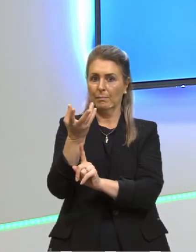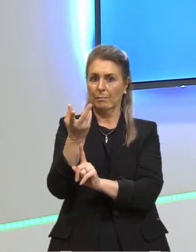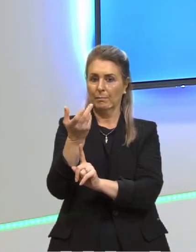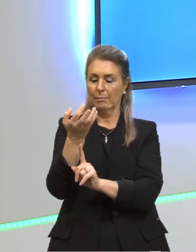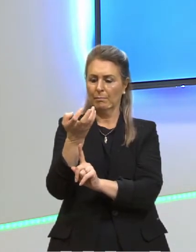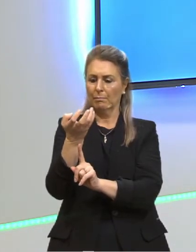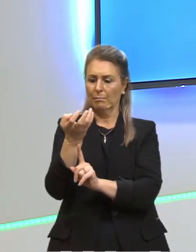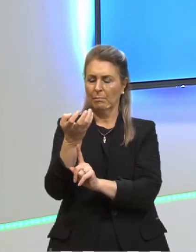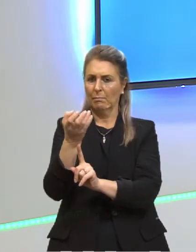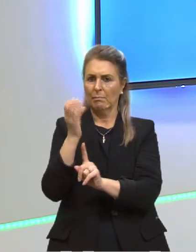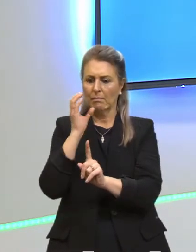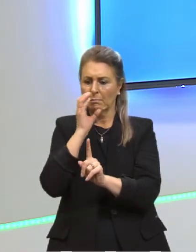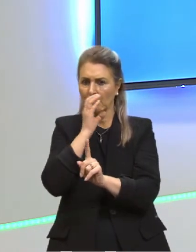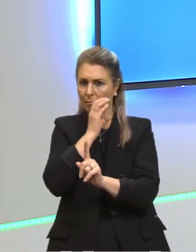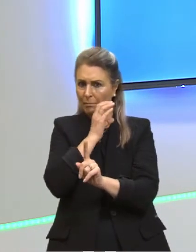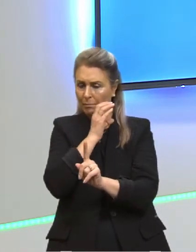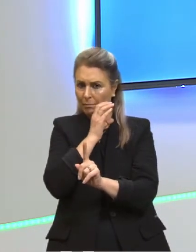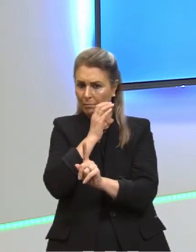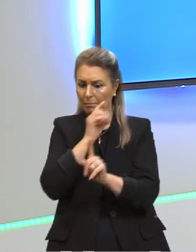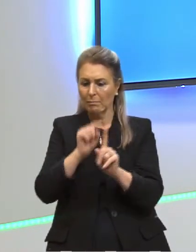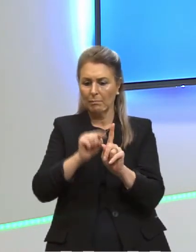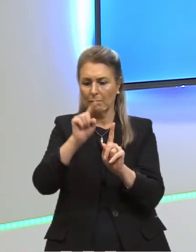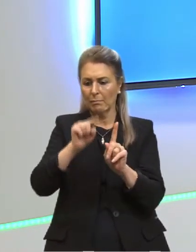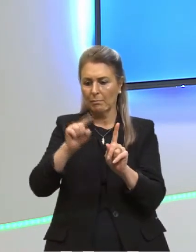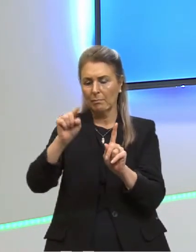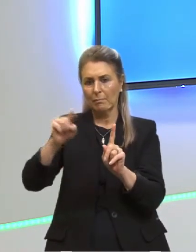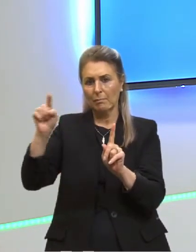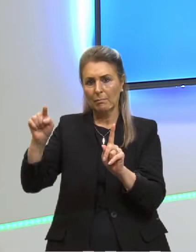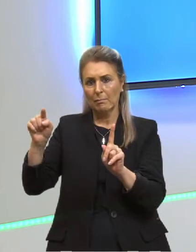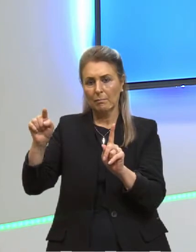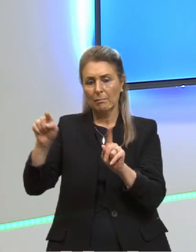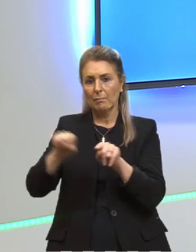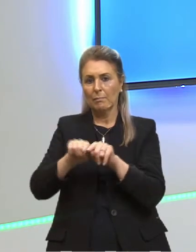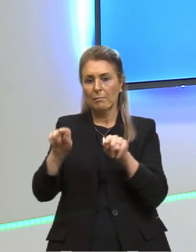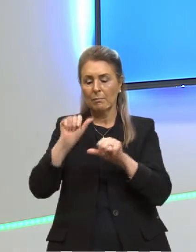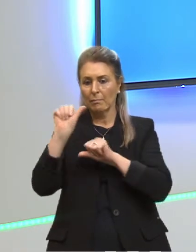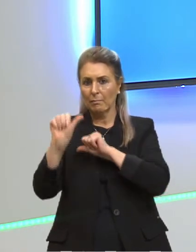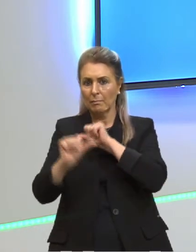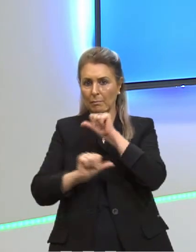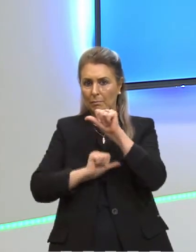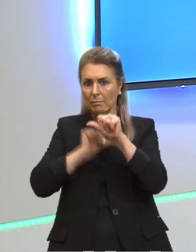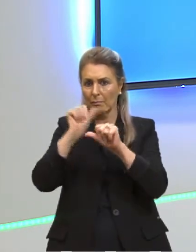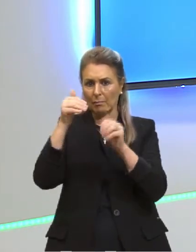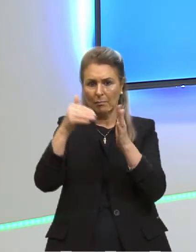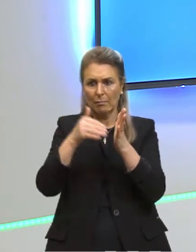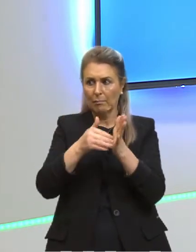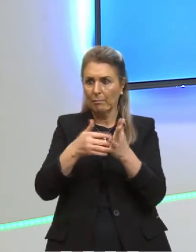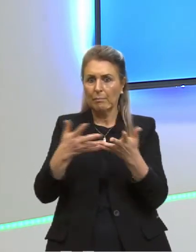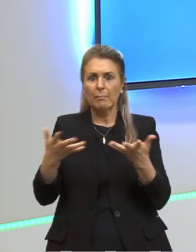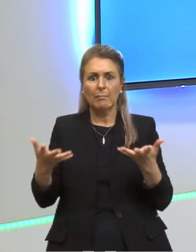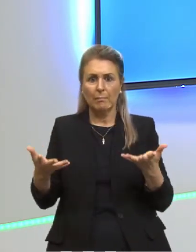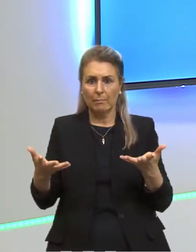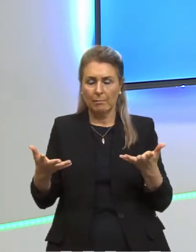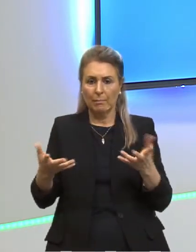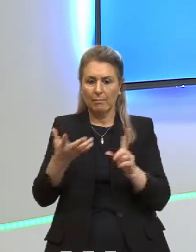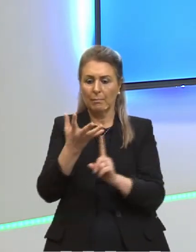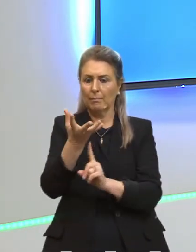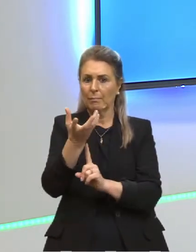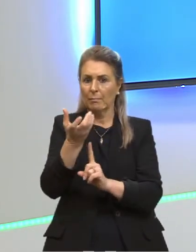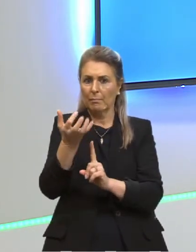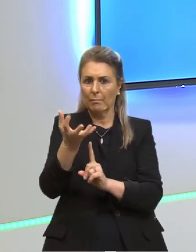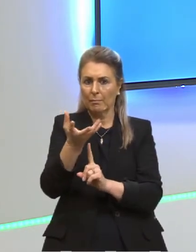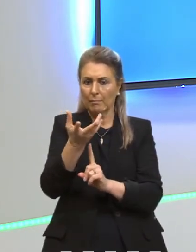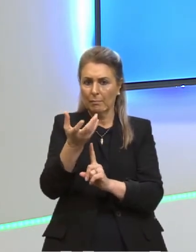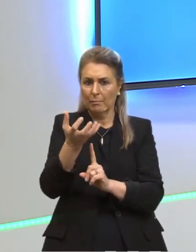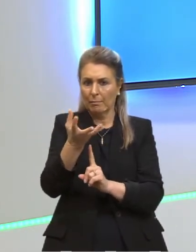aquecendo, vai mudando o comprimento de onda, mas vai mudar infinitamente. Aquela vela pode até nos matar,